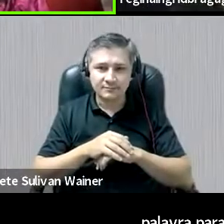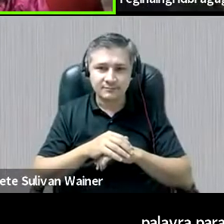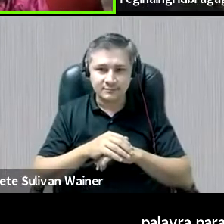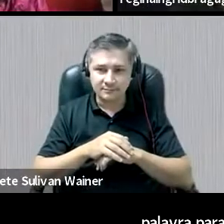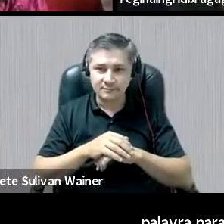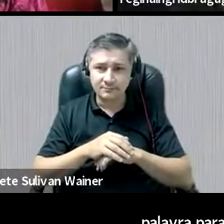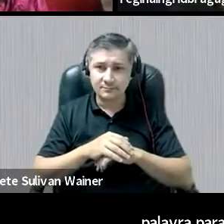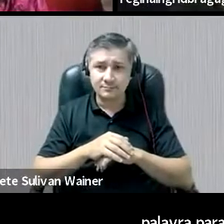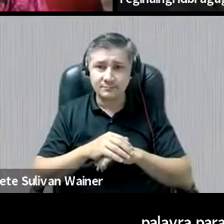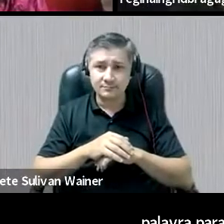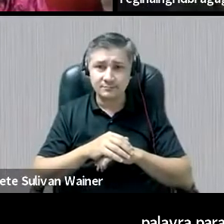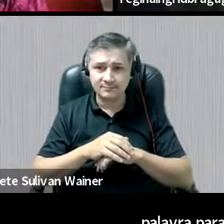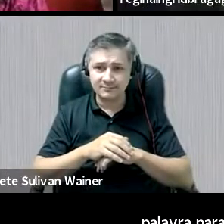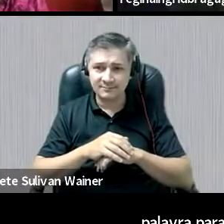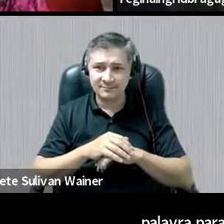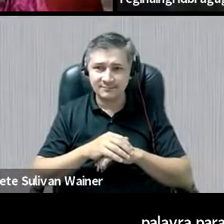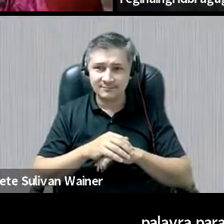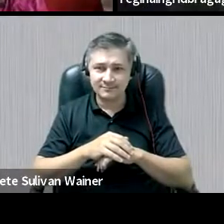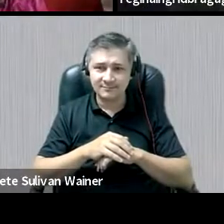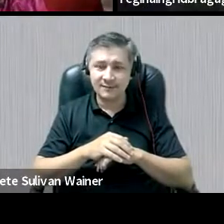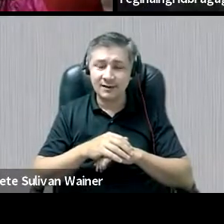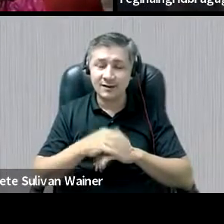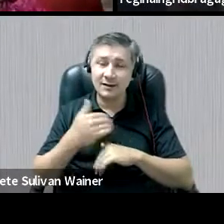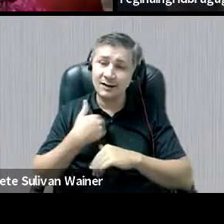Não sei, eu poderia começar,